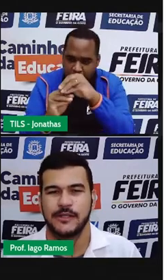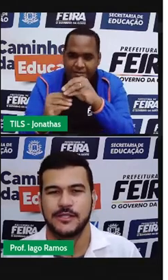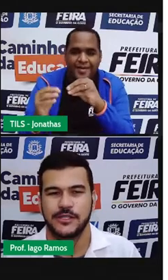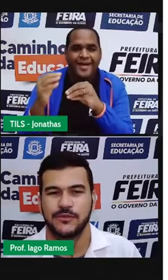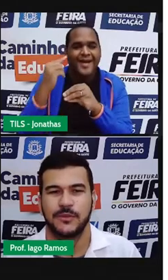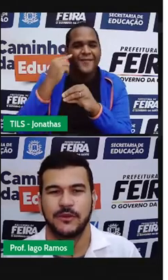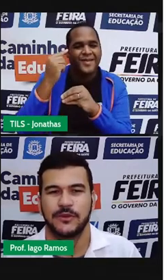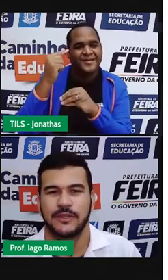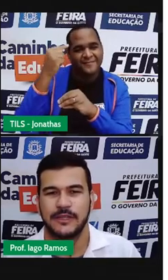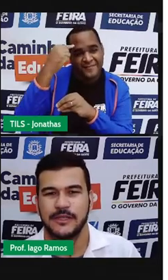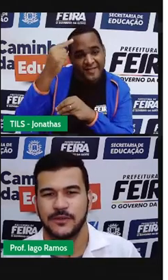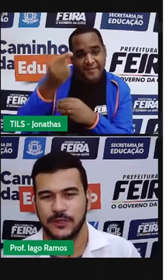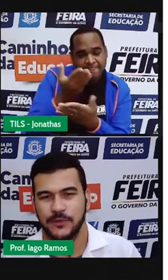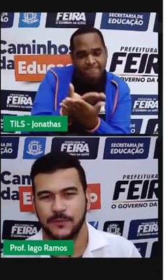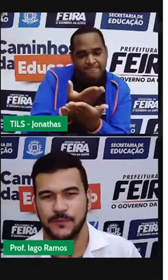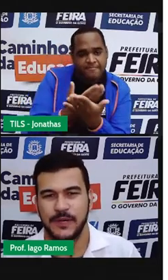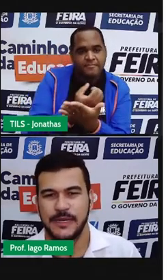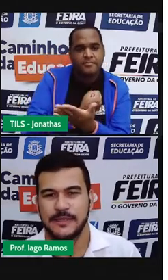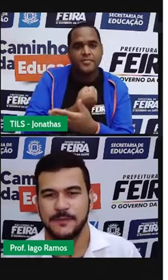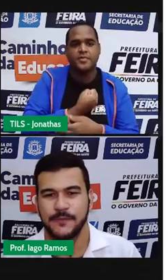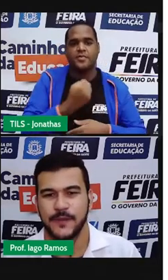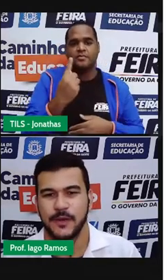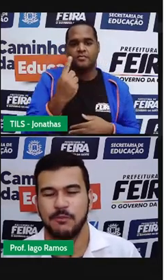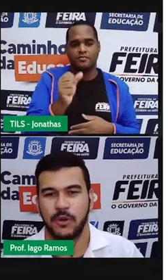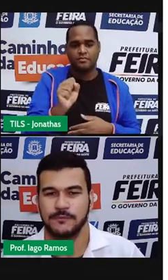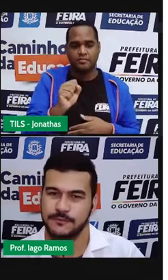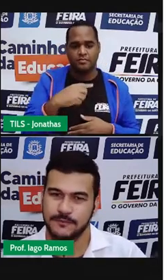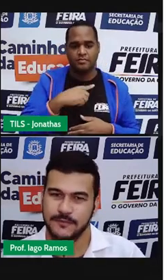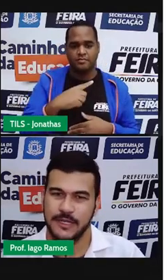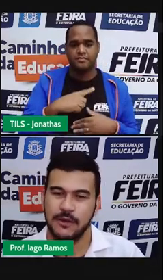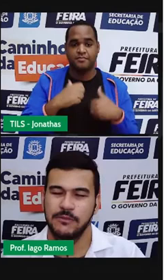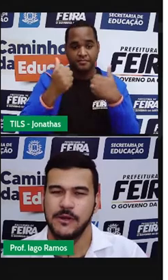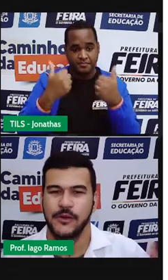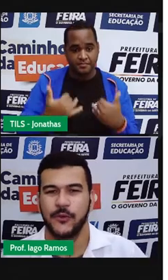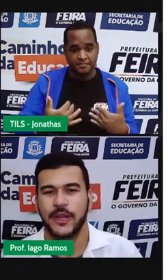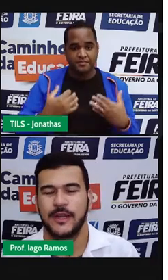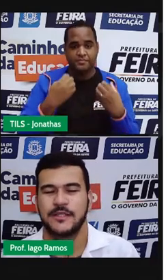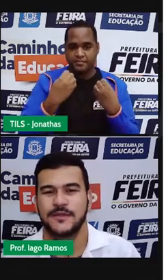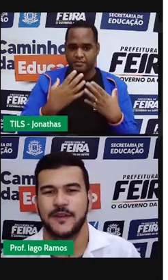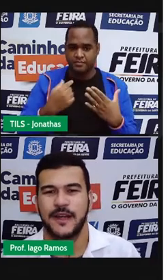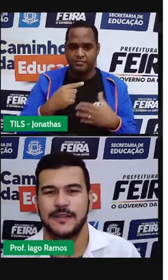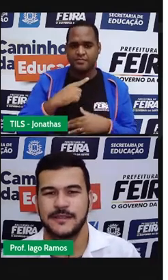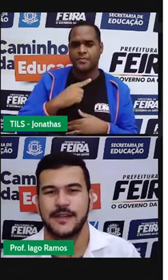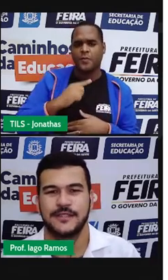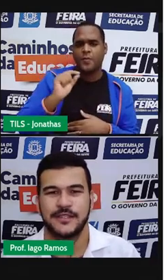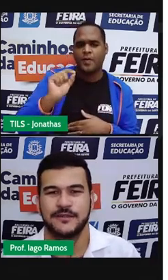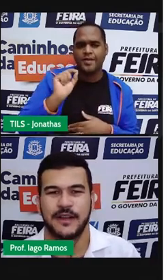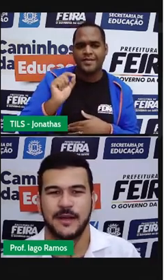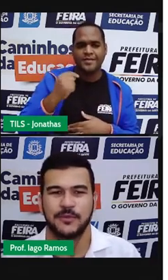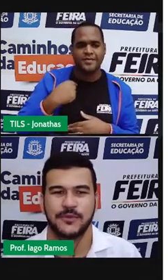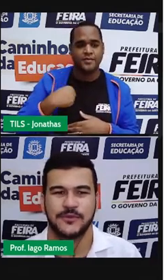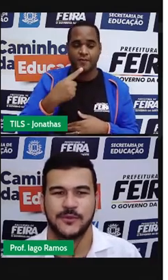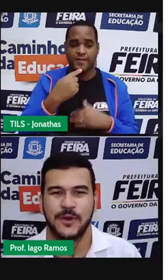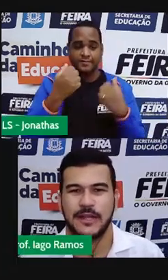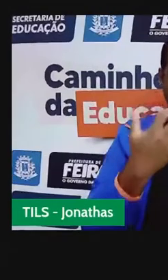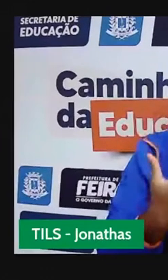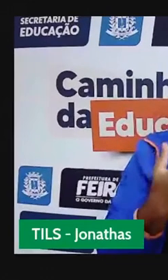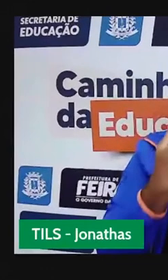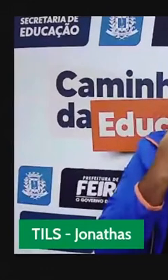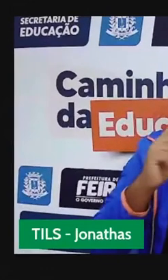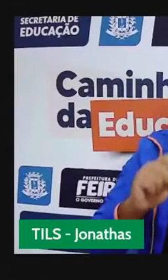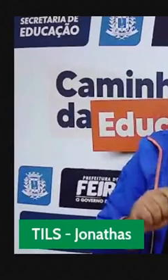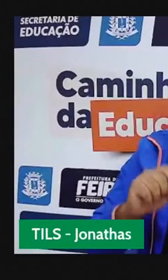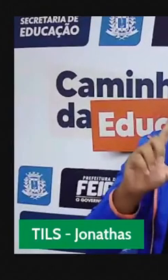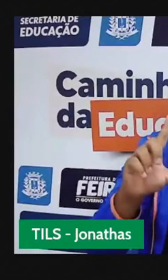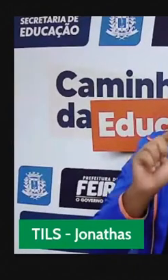aula de número 18. Beleza? Bom, então, o que é que a gente faz? A gente vai lá para o nosso quadro